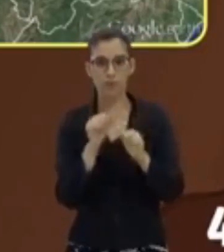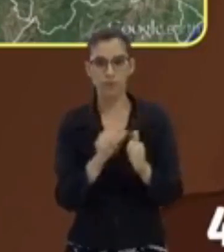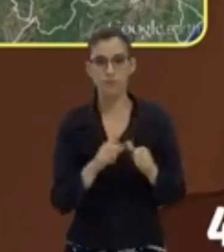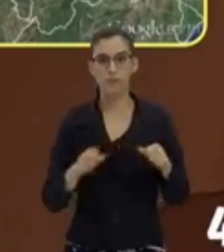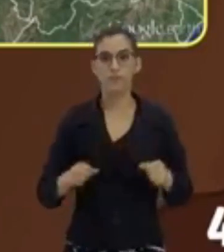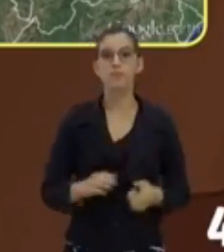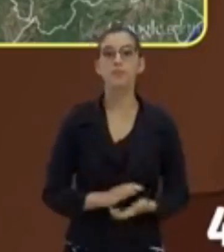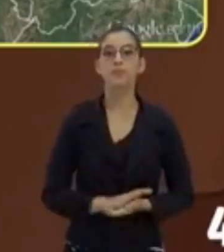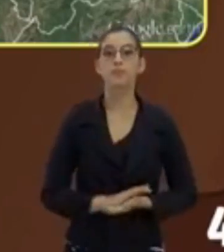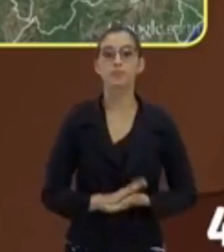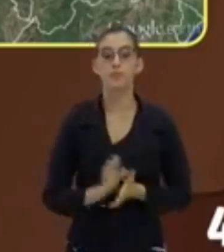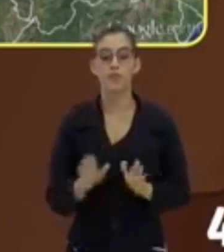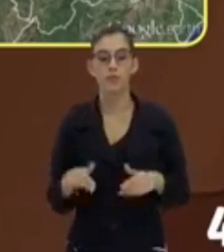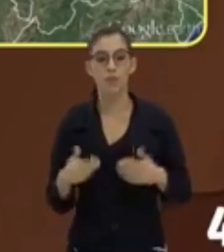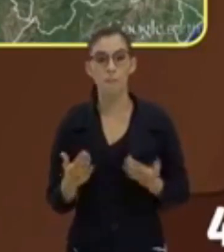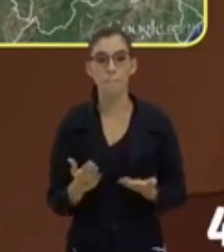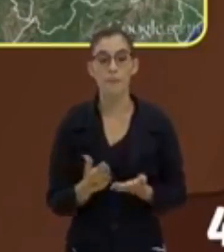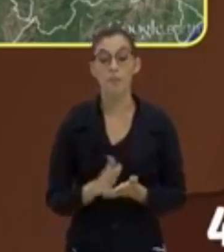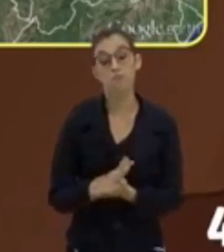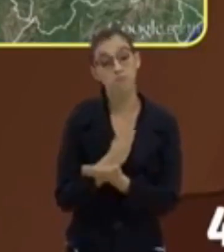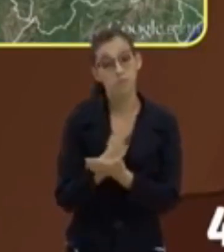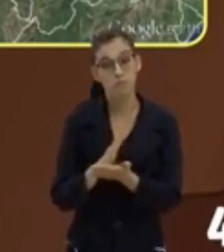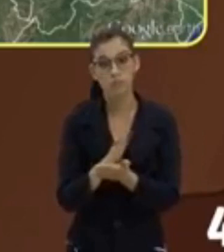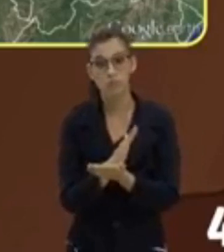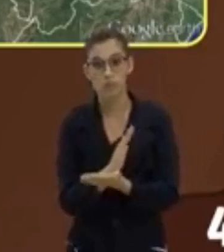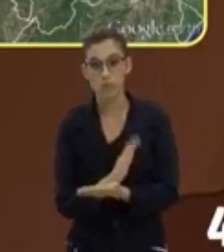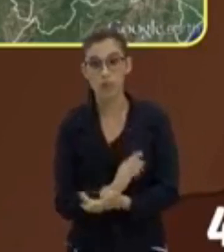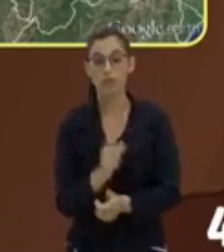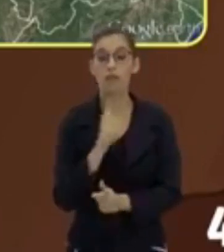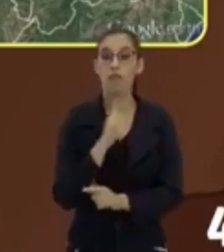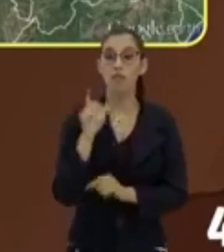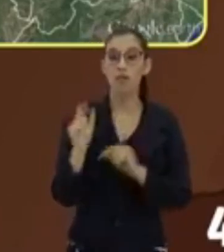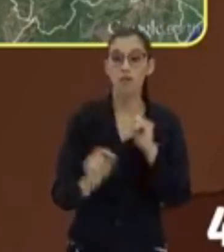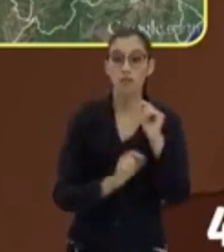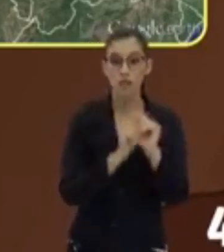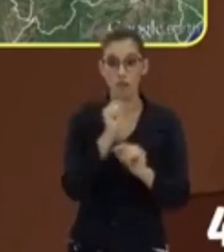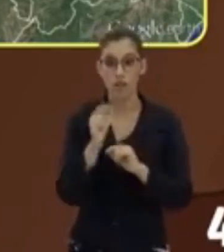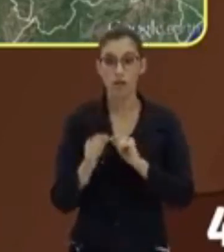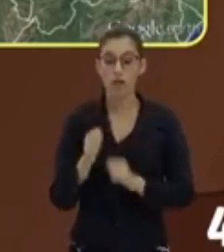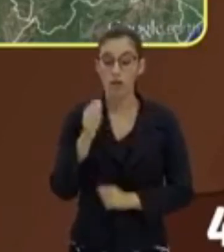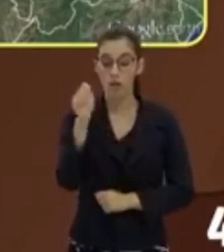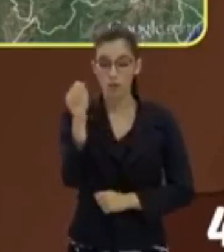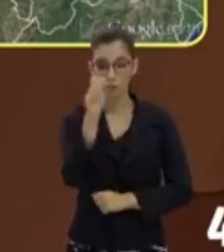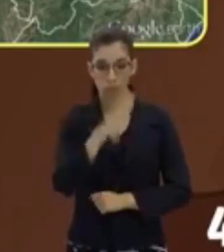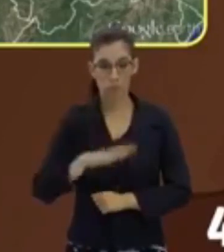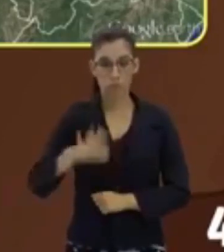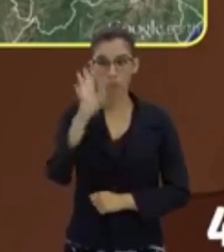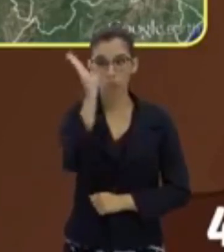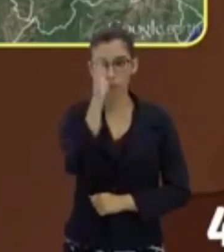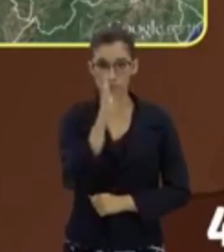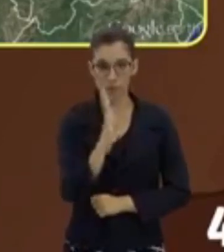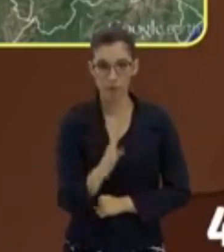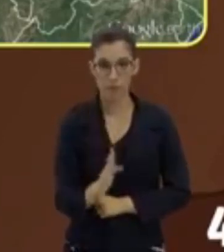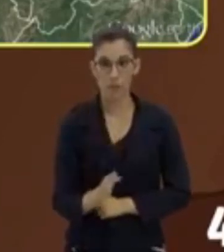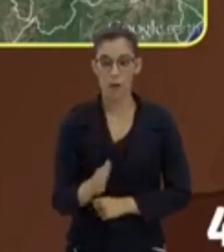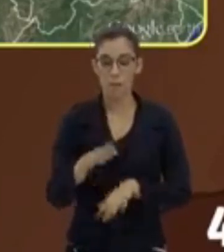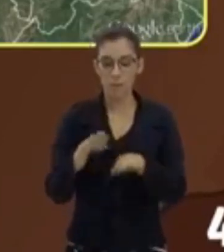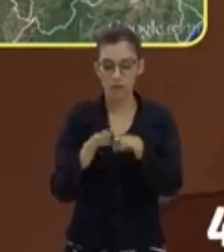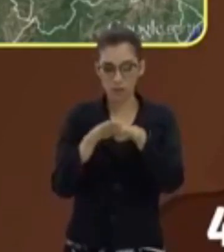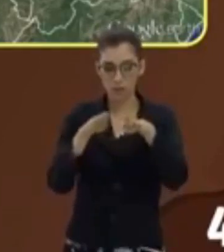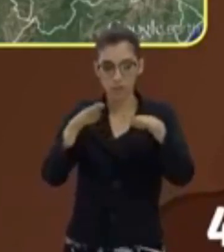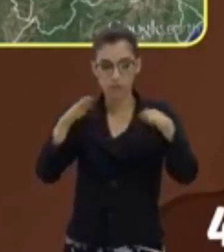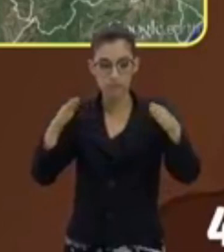representada. Bom, então geralmente você vai ter o quê? O mapa é uma representação plana.